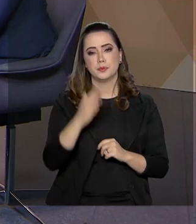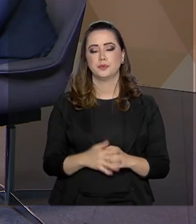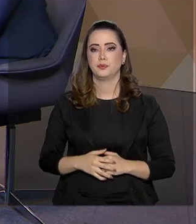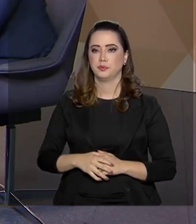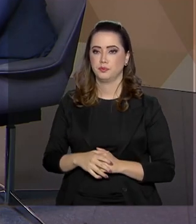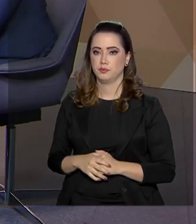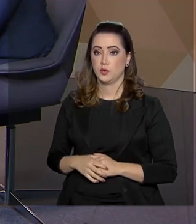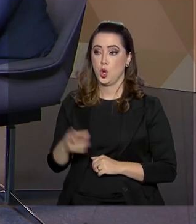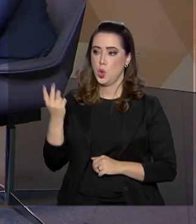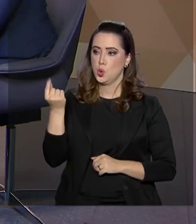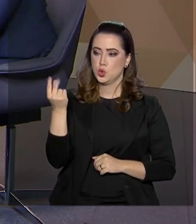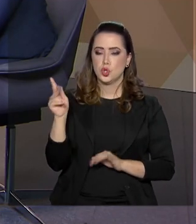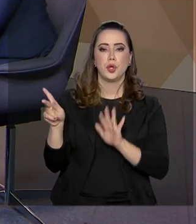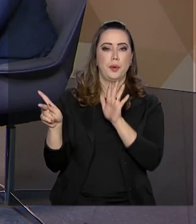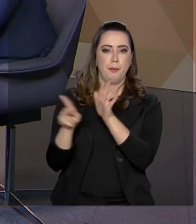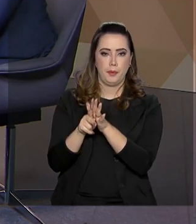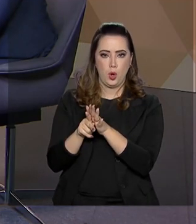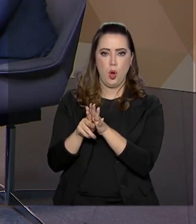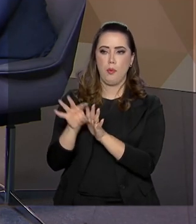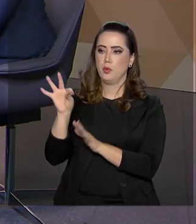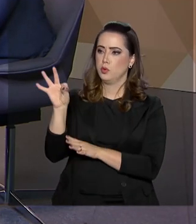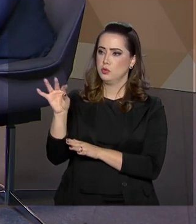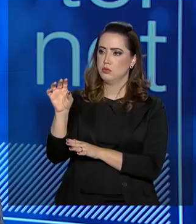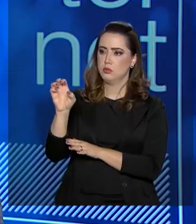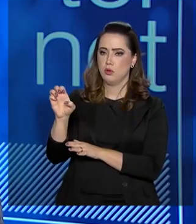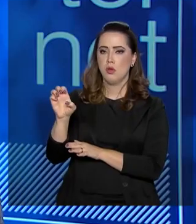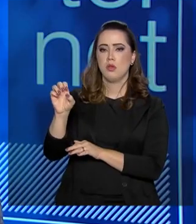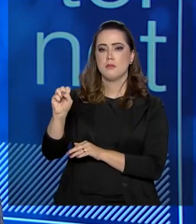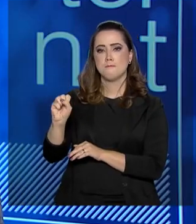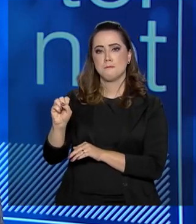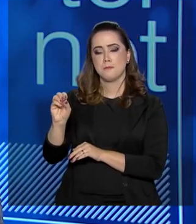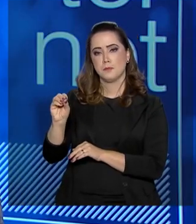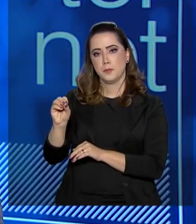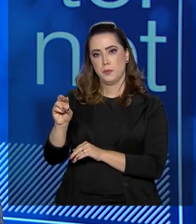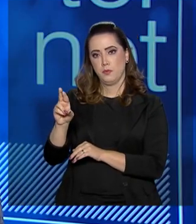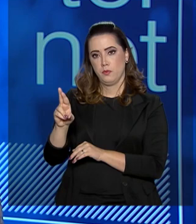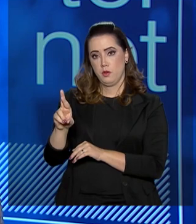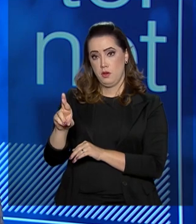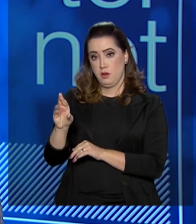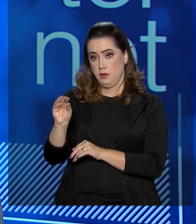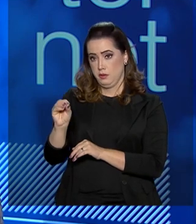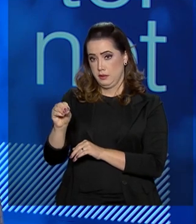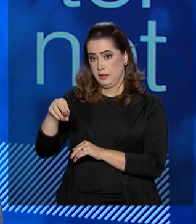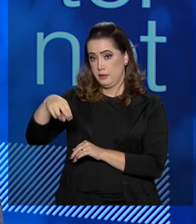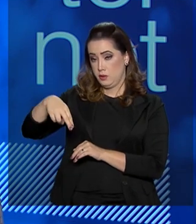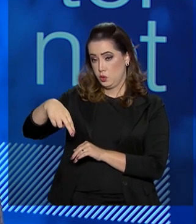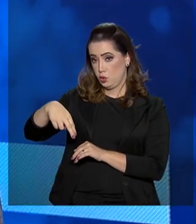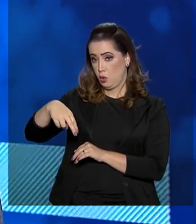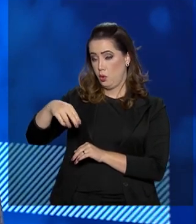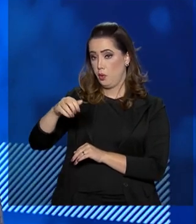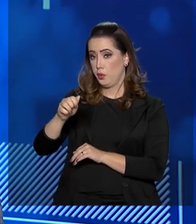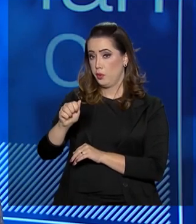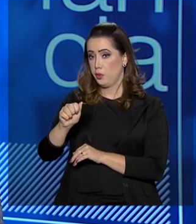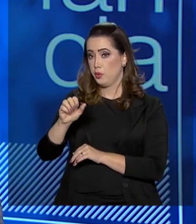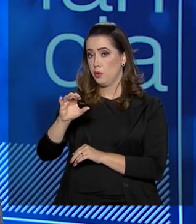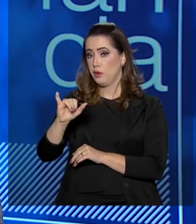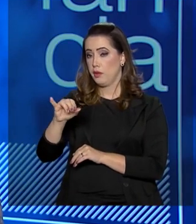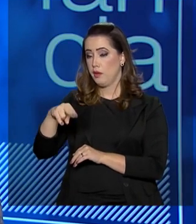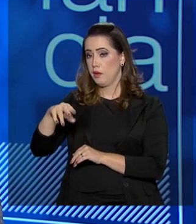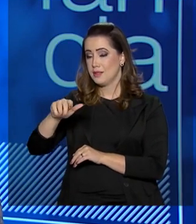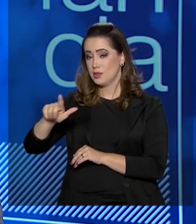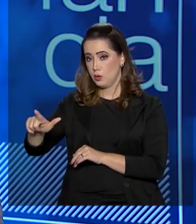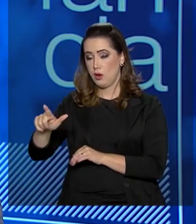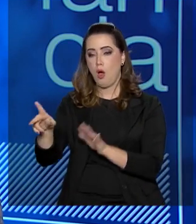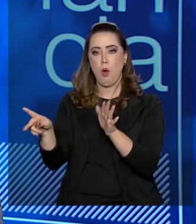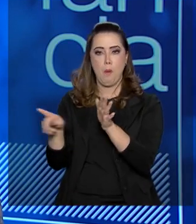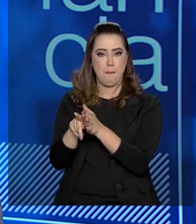União, Tesouro Nacional. O FNDE, ele recebe os recursos por dotações de estilos que foram emitidos pela Secretaria